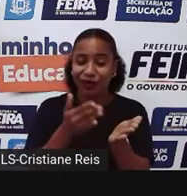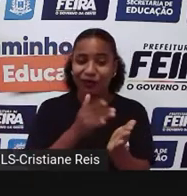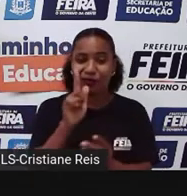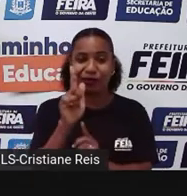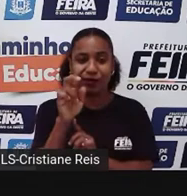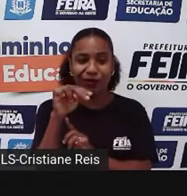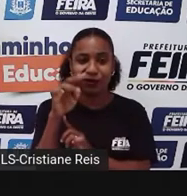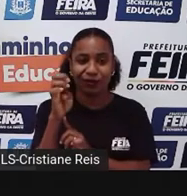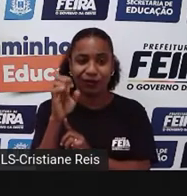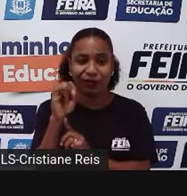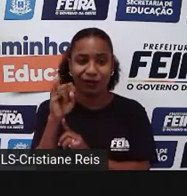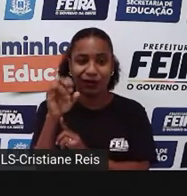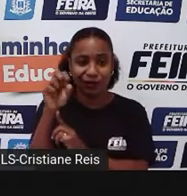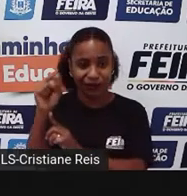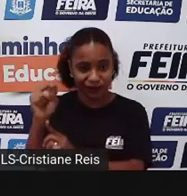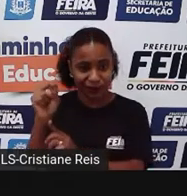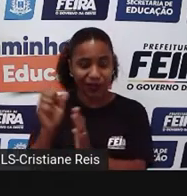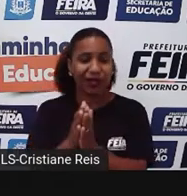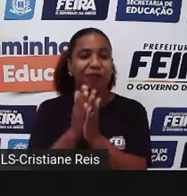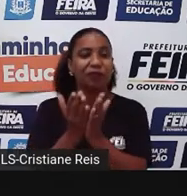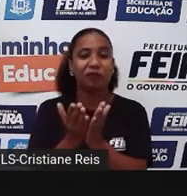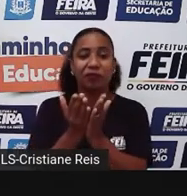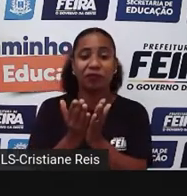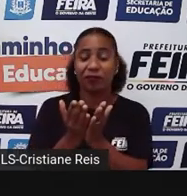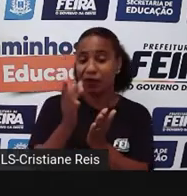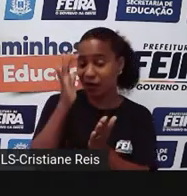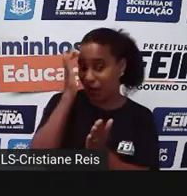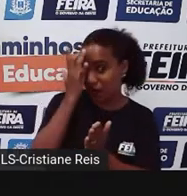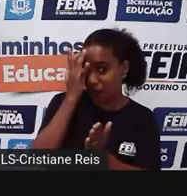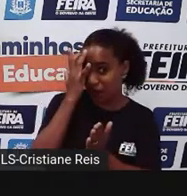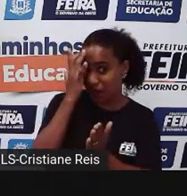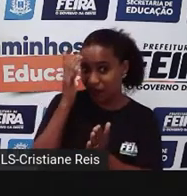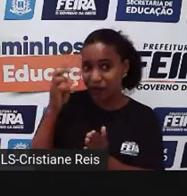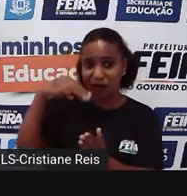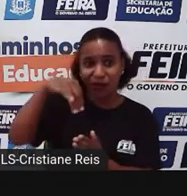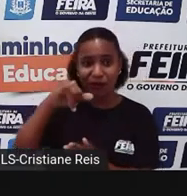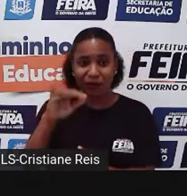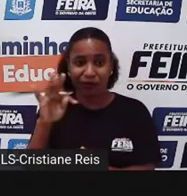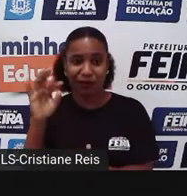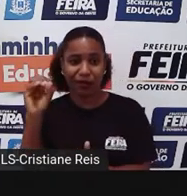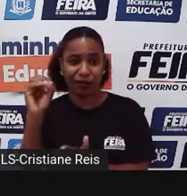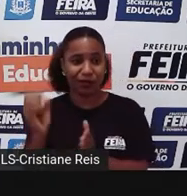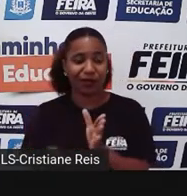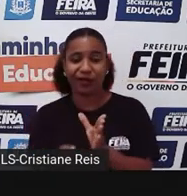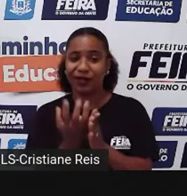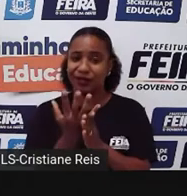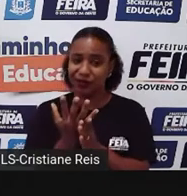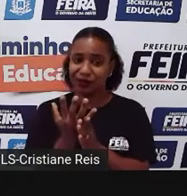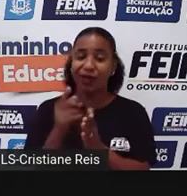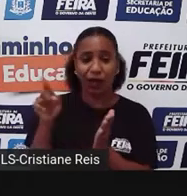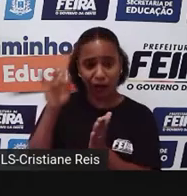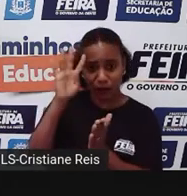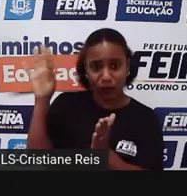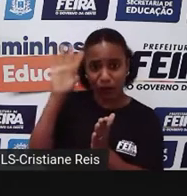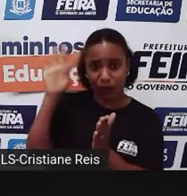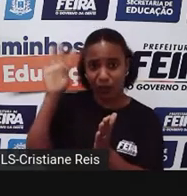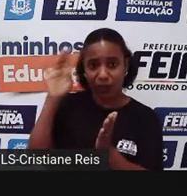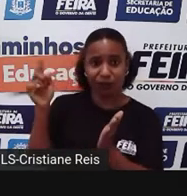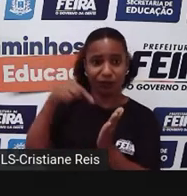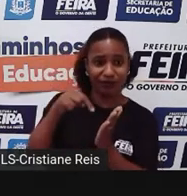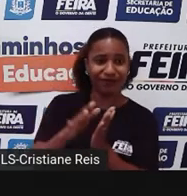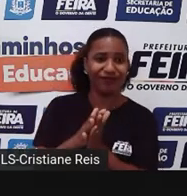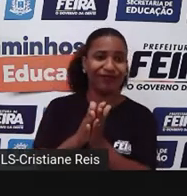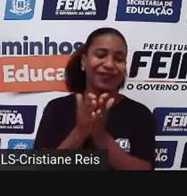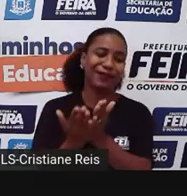mito. É o mito da criação. Ah, é mentira, professora? Não. É mentira para alguém, né? Alguém não acredita.